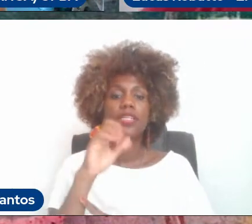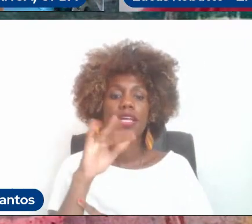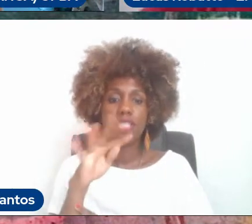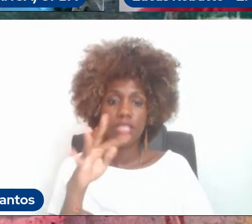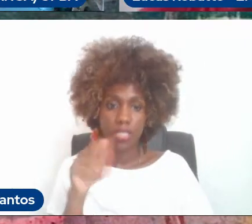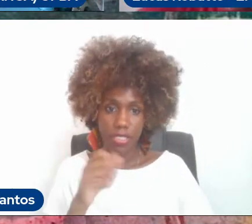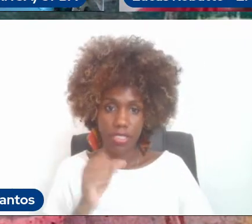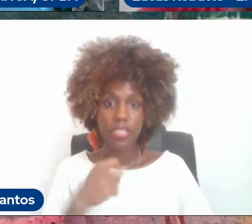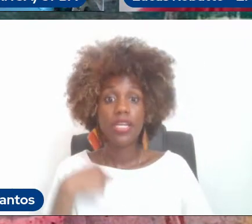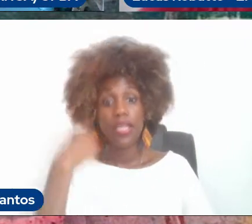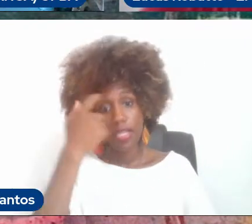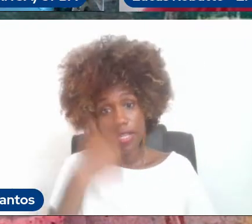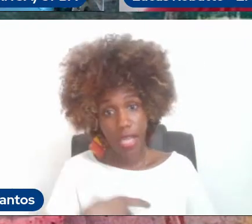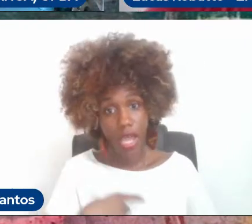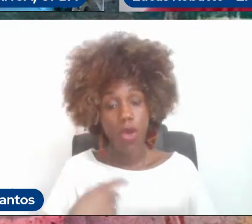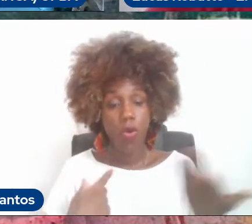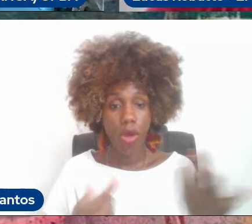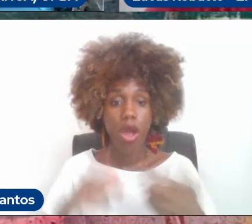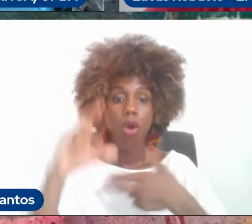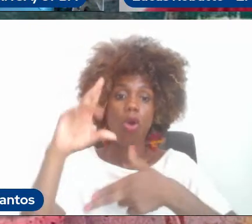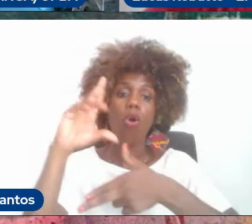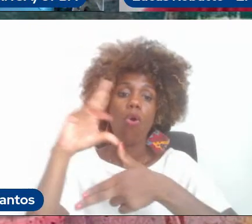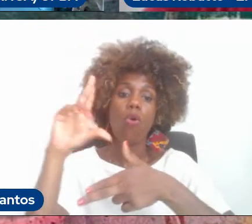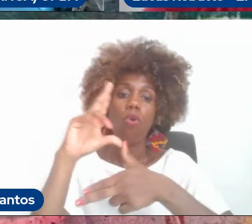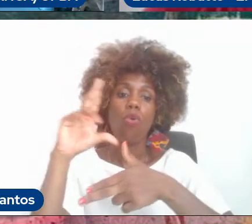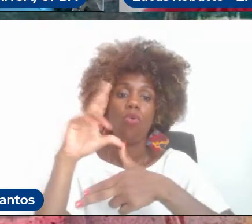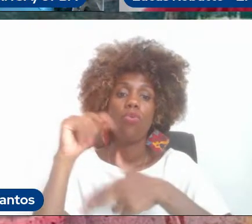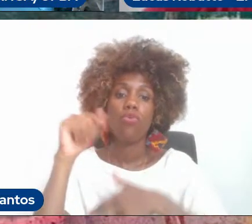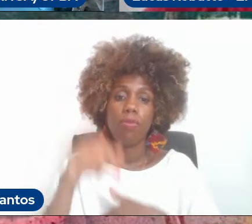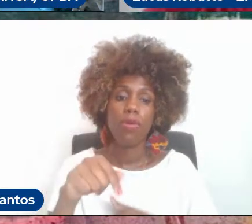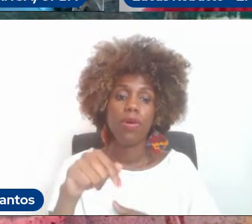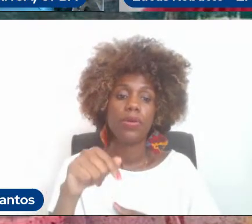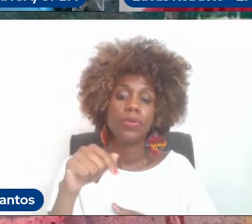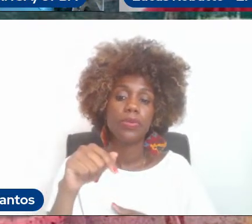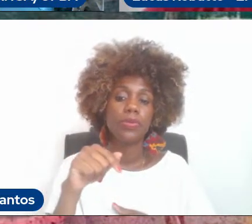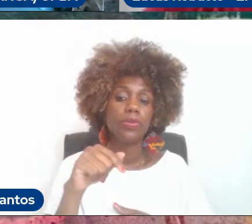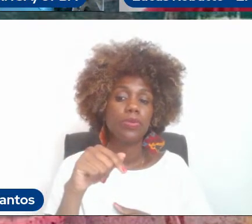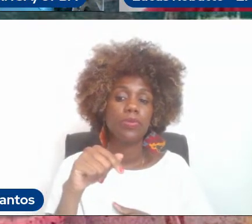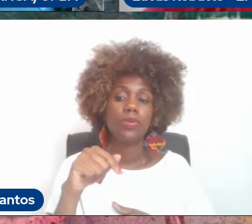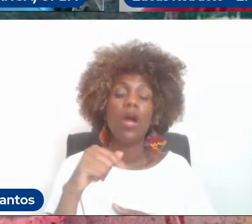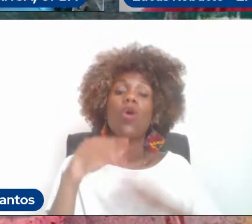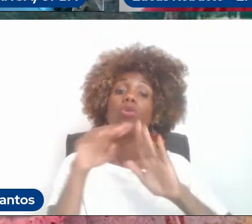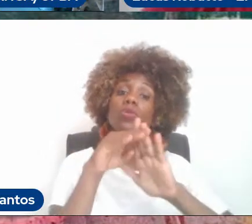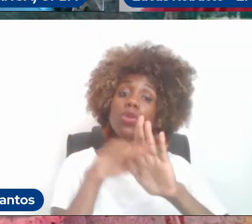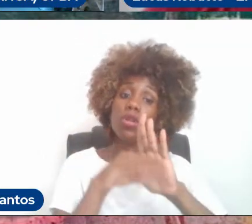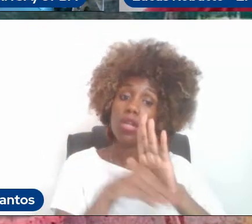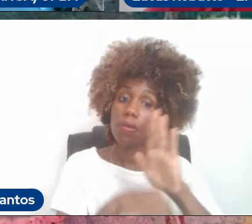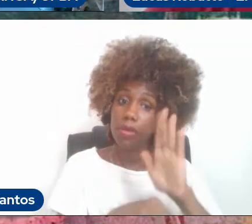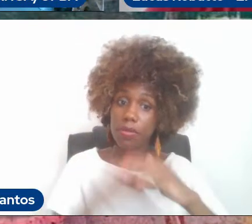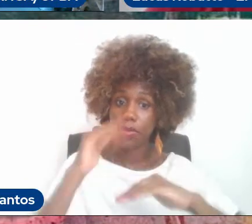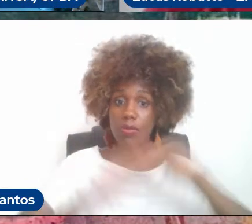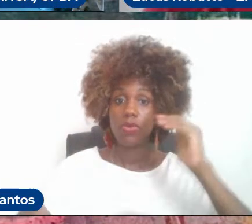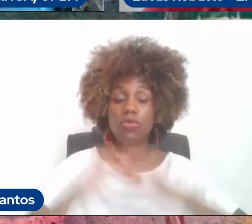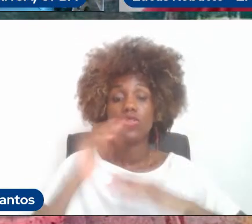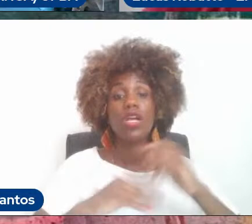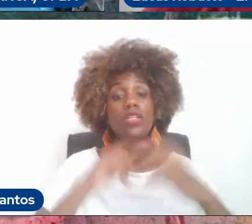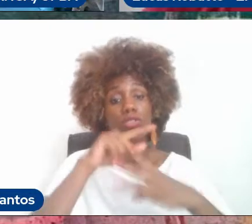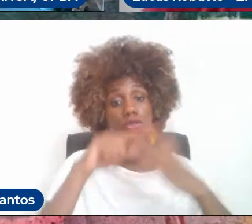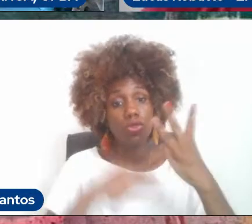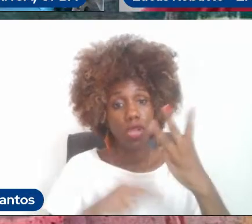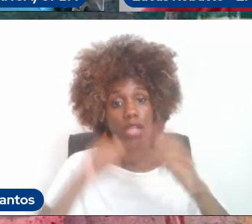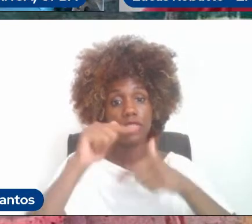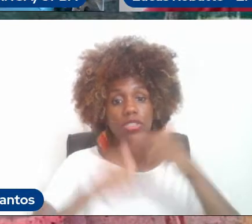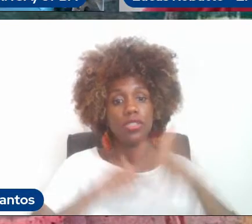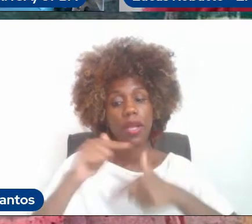eu, aqui da UFMA, nos programas profissionais. Então, gente faz um trabalho, a gente